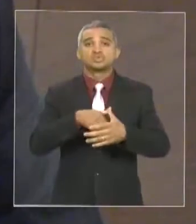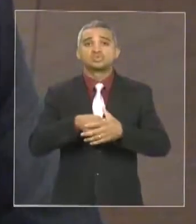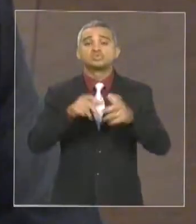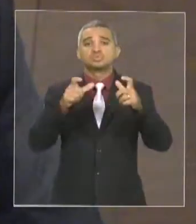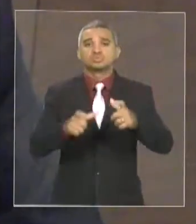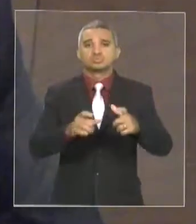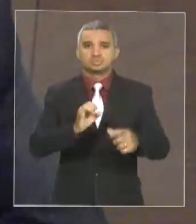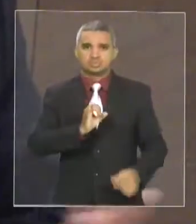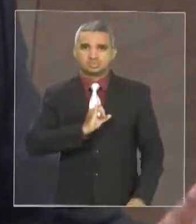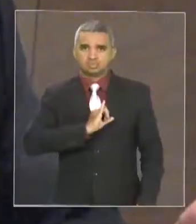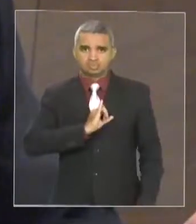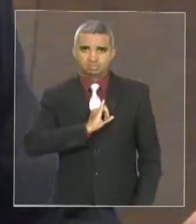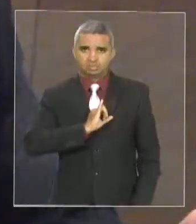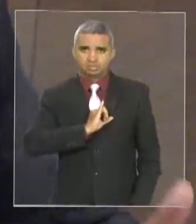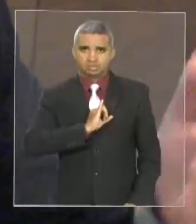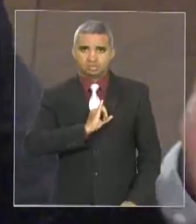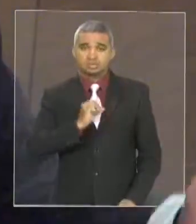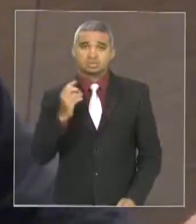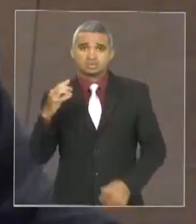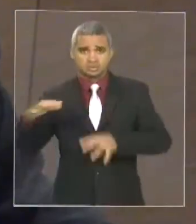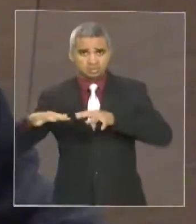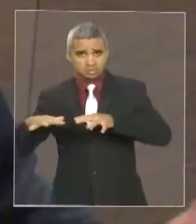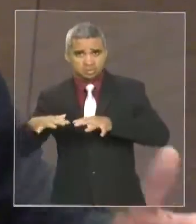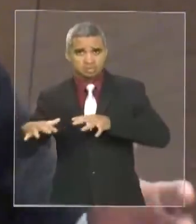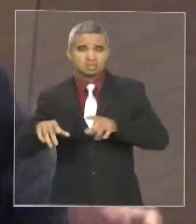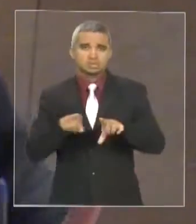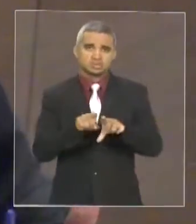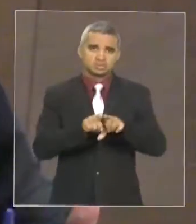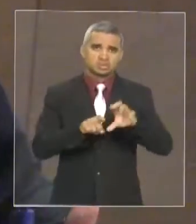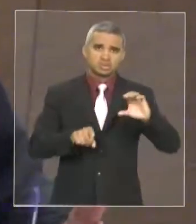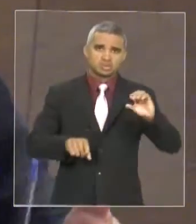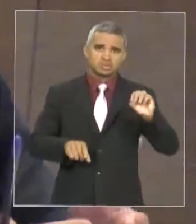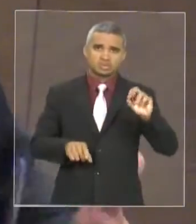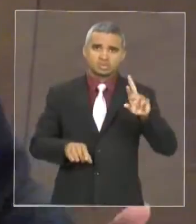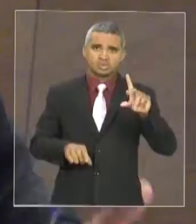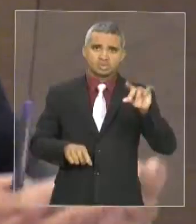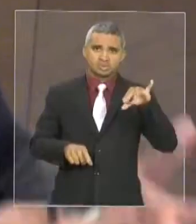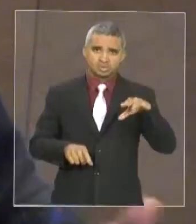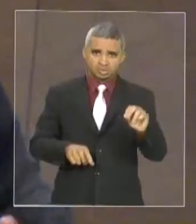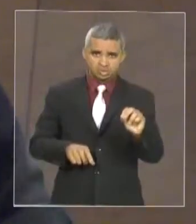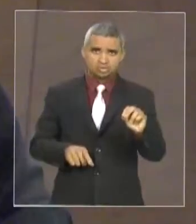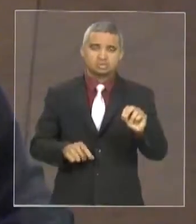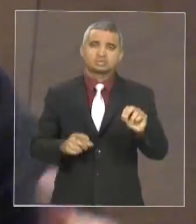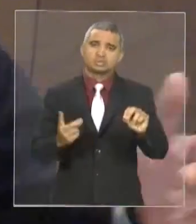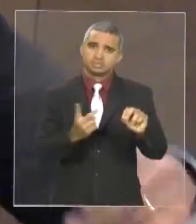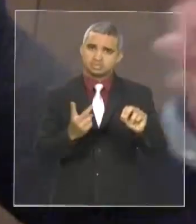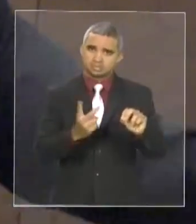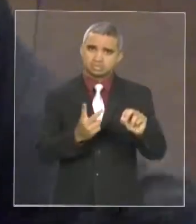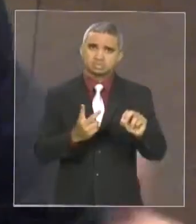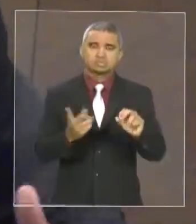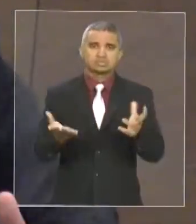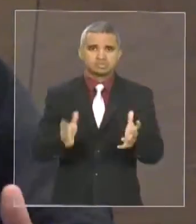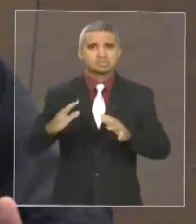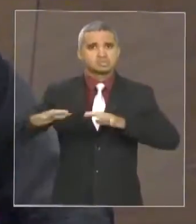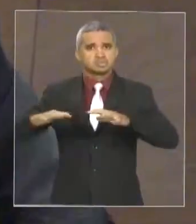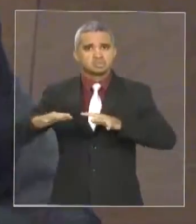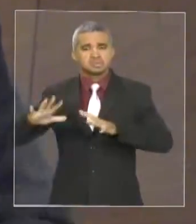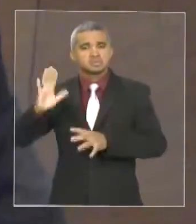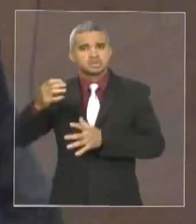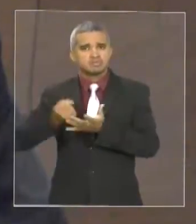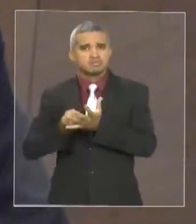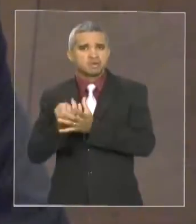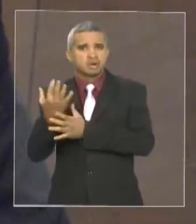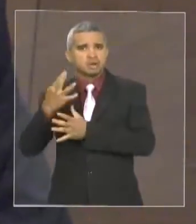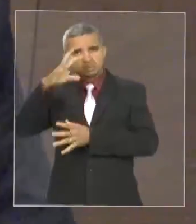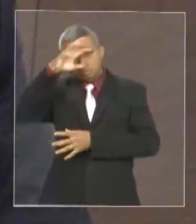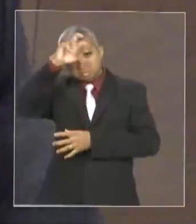Imperatriz, por dois grandes times. O Sampaio Correia, merecedor de vários títulos, como assim já teve, e pode até levar o título. Mas